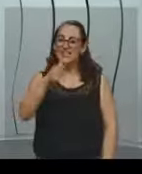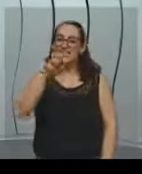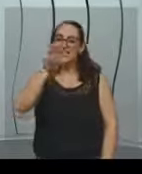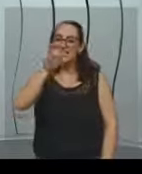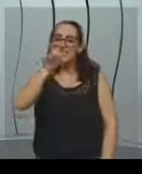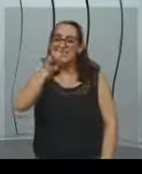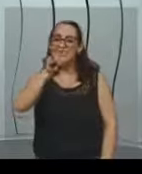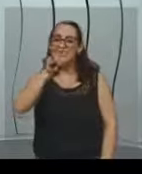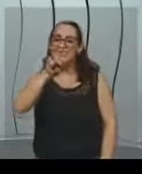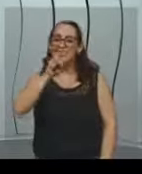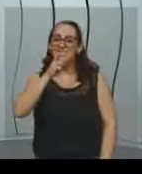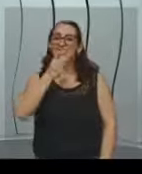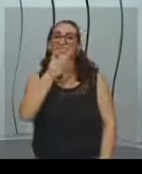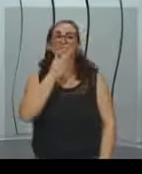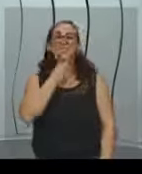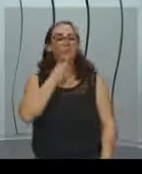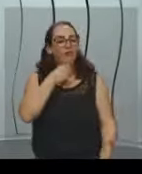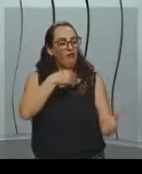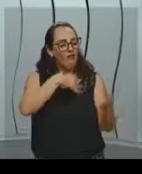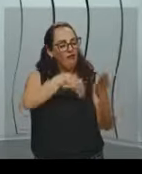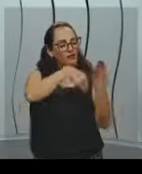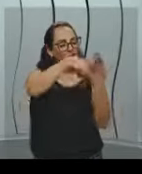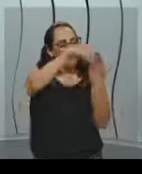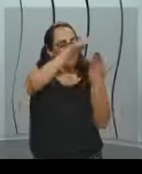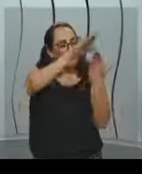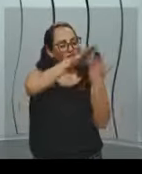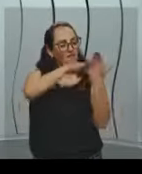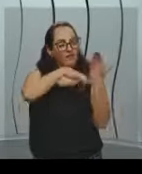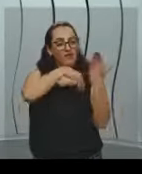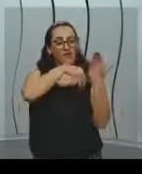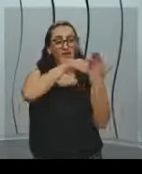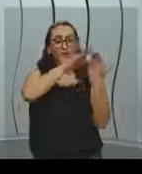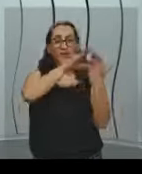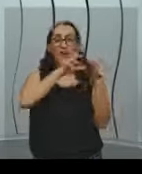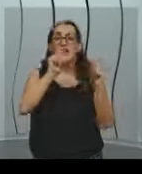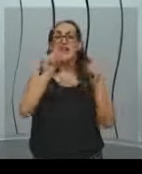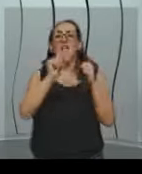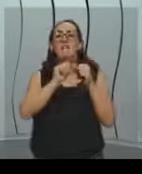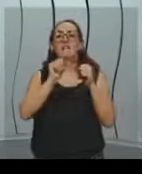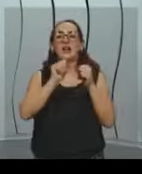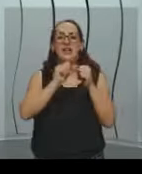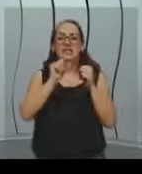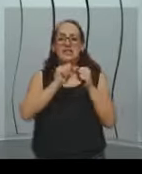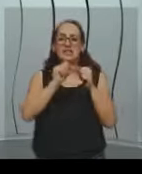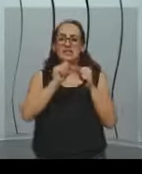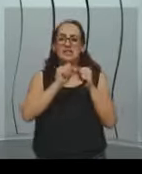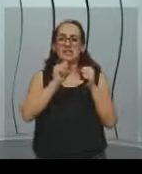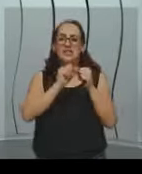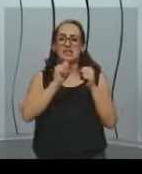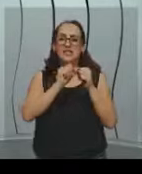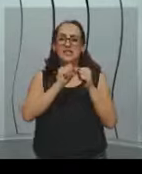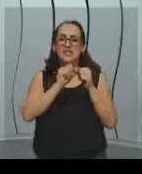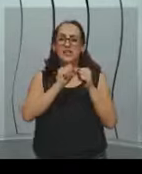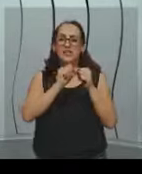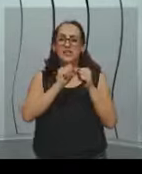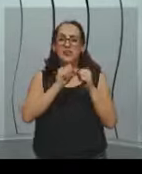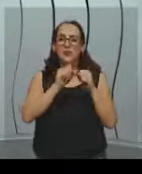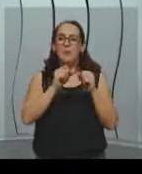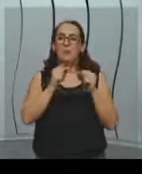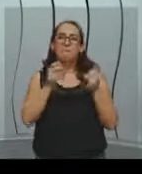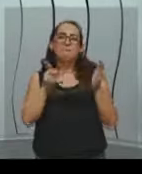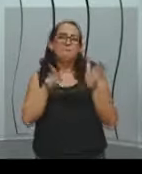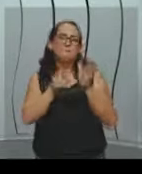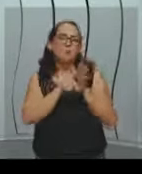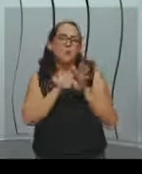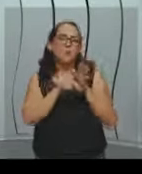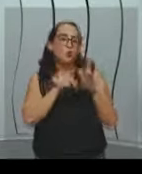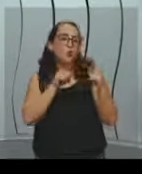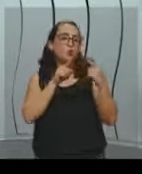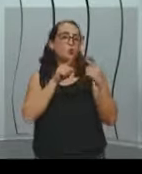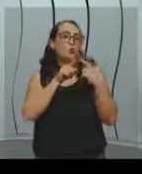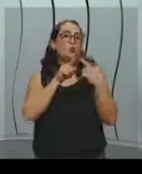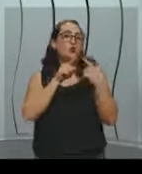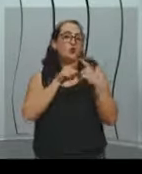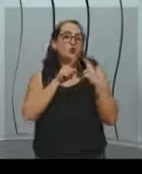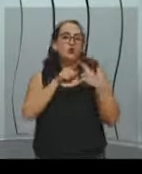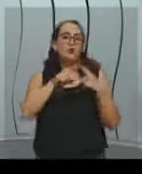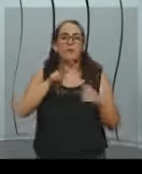produzindo obras no estilo pós-impressionista de Van Gogh.